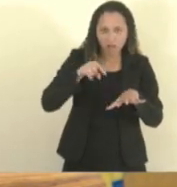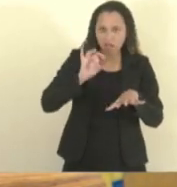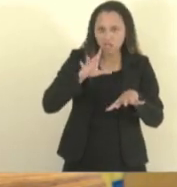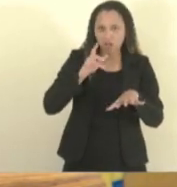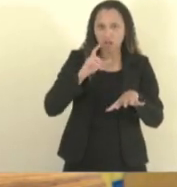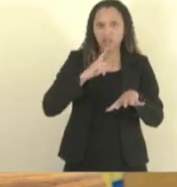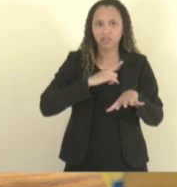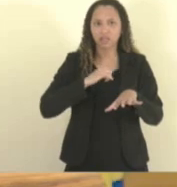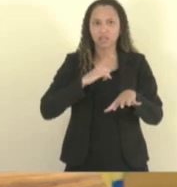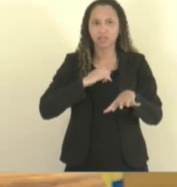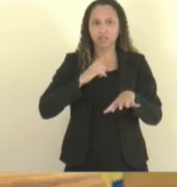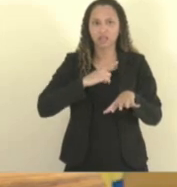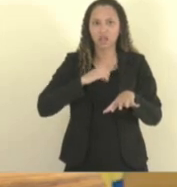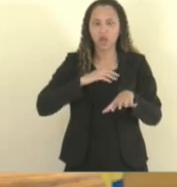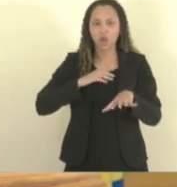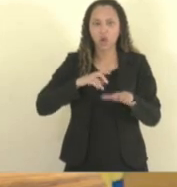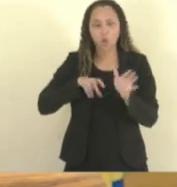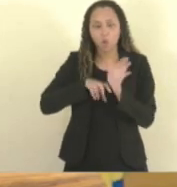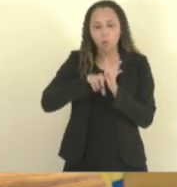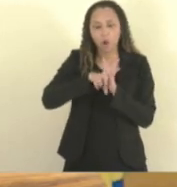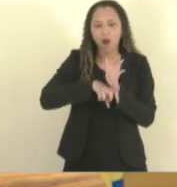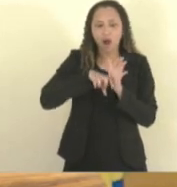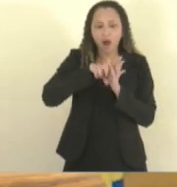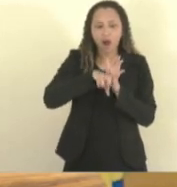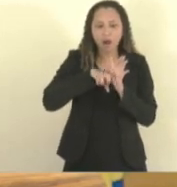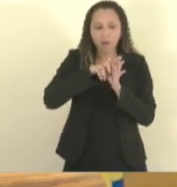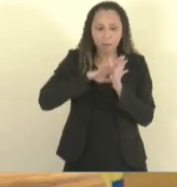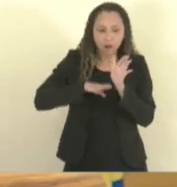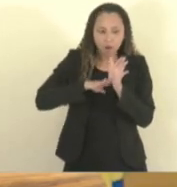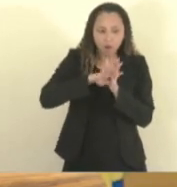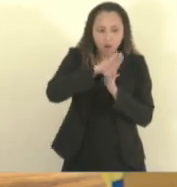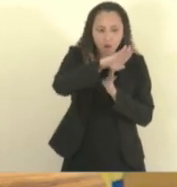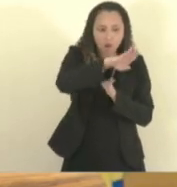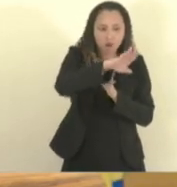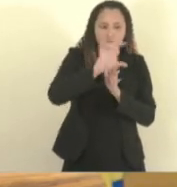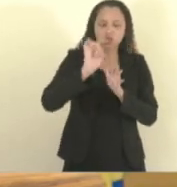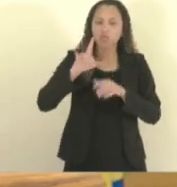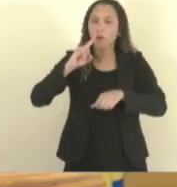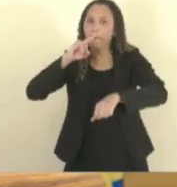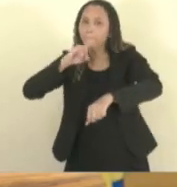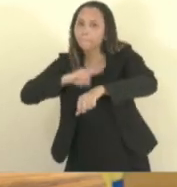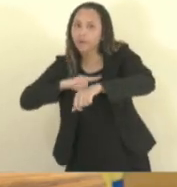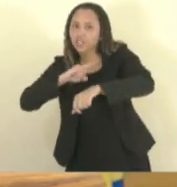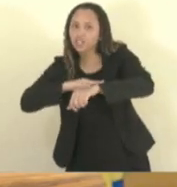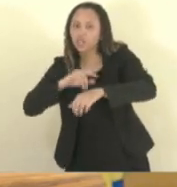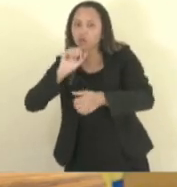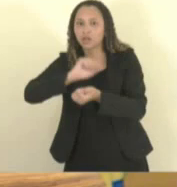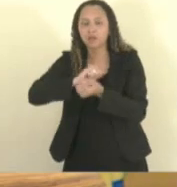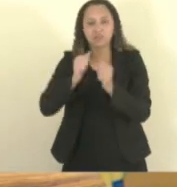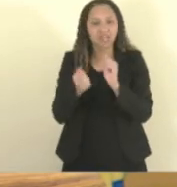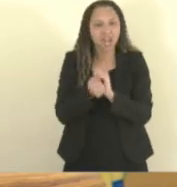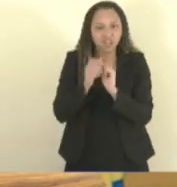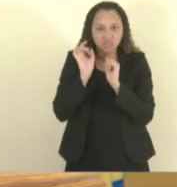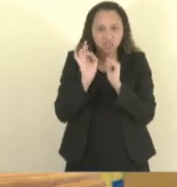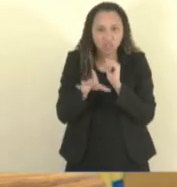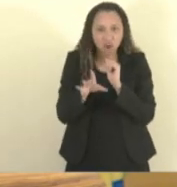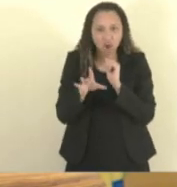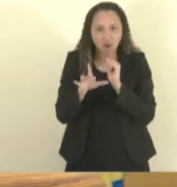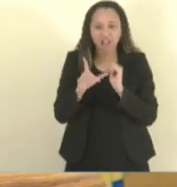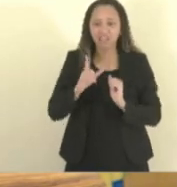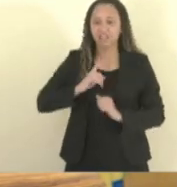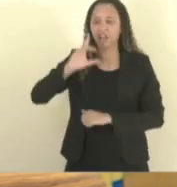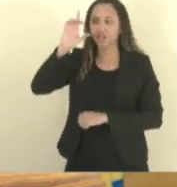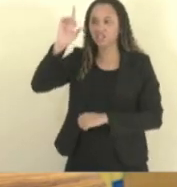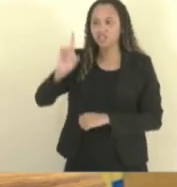uma rampa, não é ter um banheiro adaptado, não é ter direito